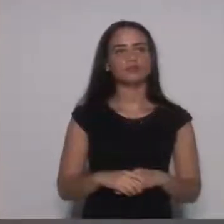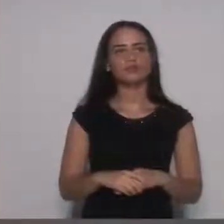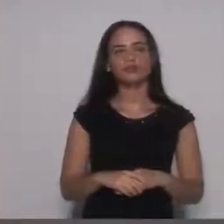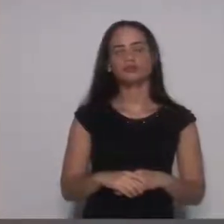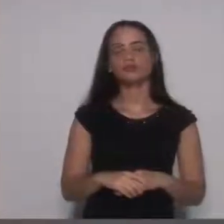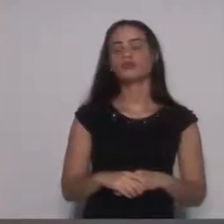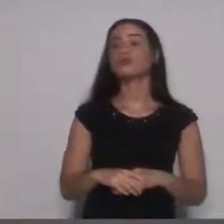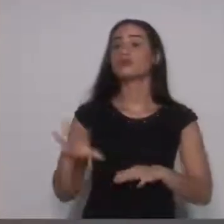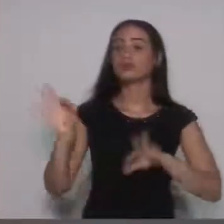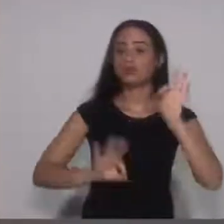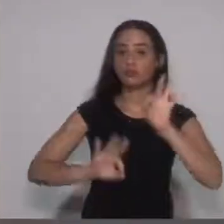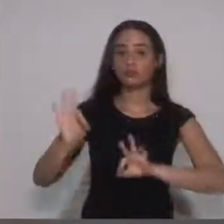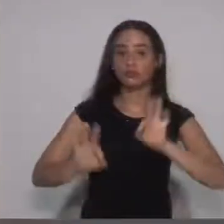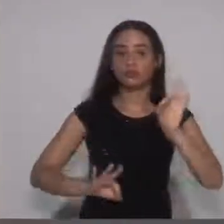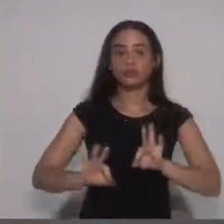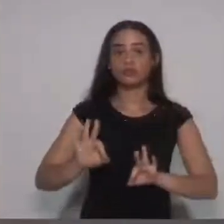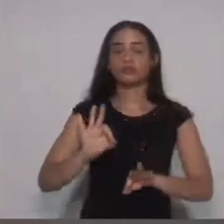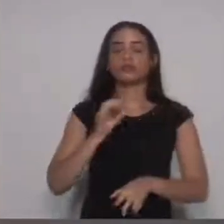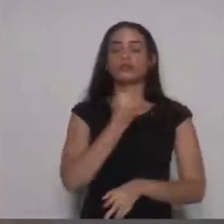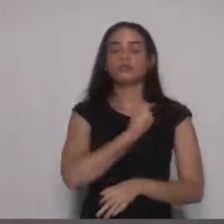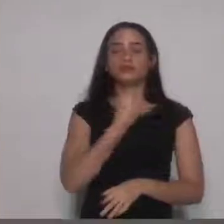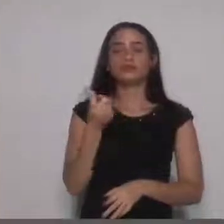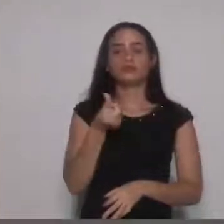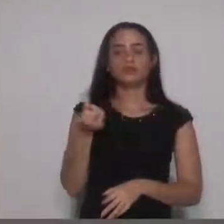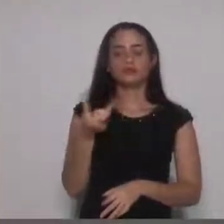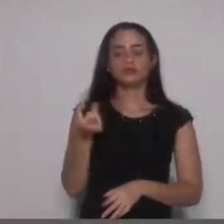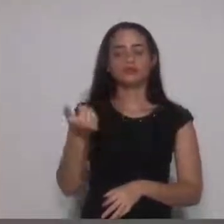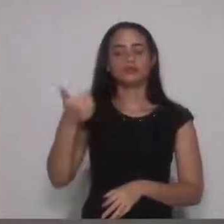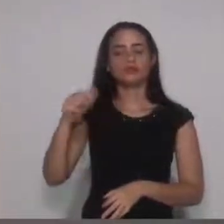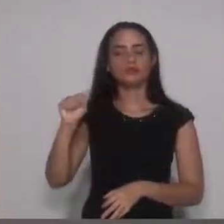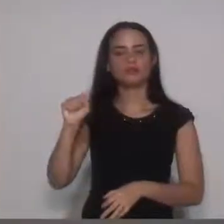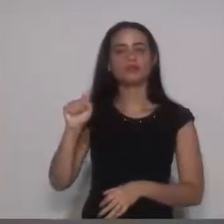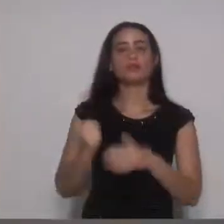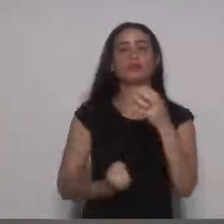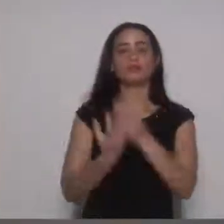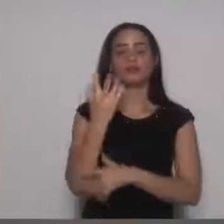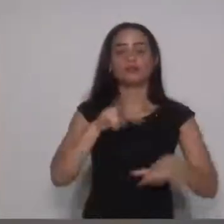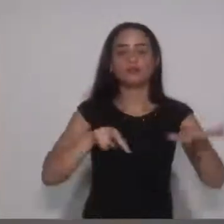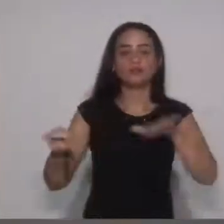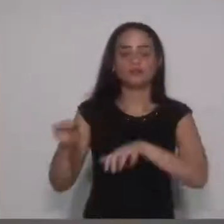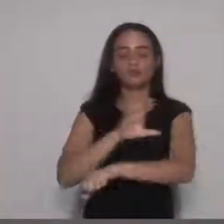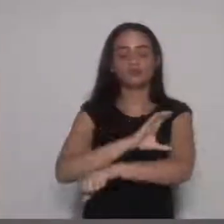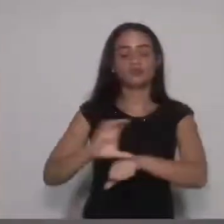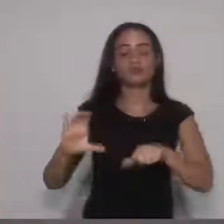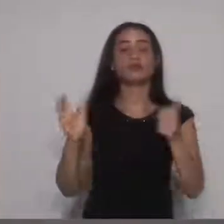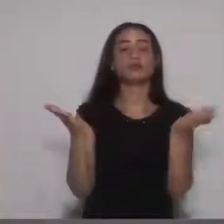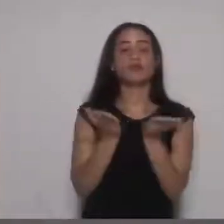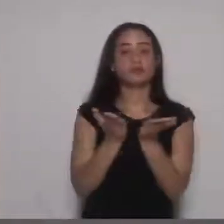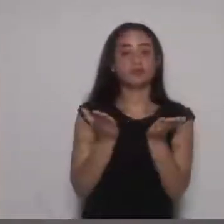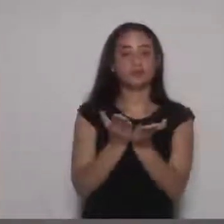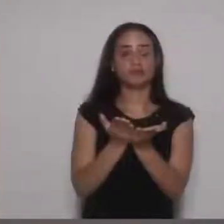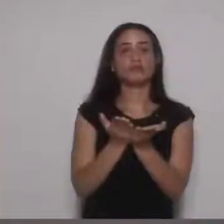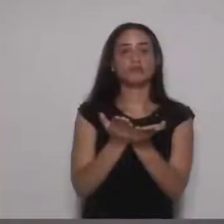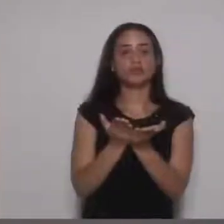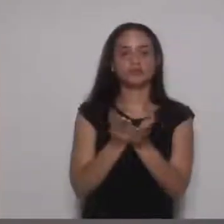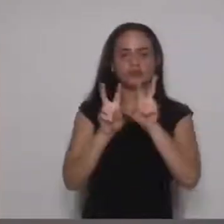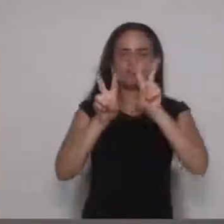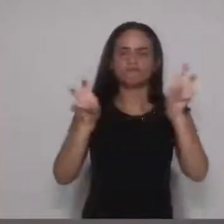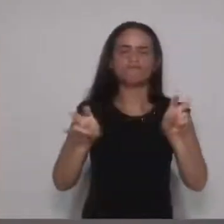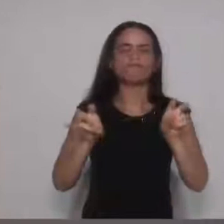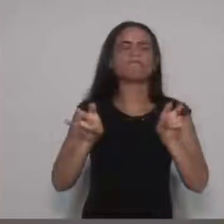O projeto 66.2018, titulou a Semana da Cultura Cristã. É um projeto de suma importância.